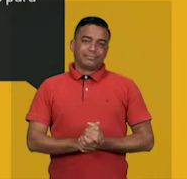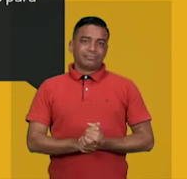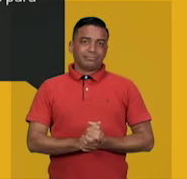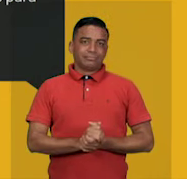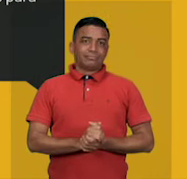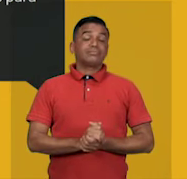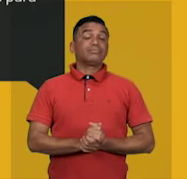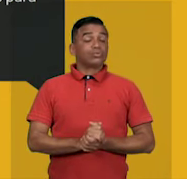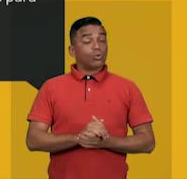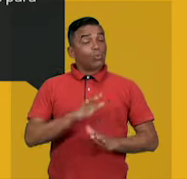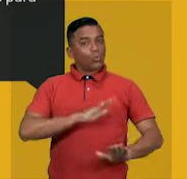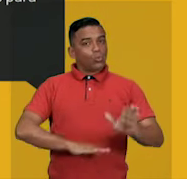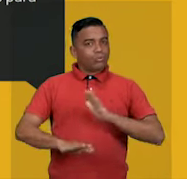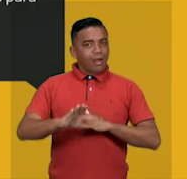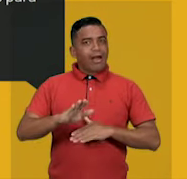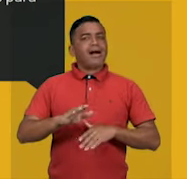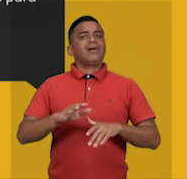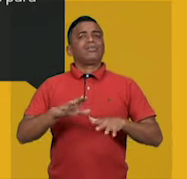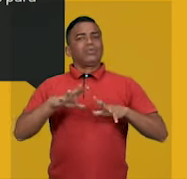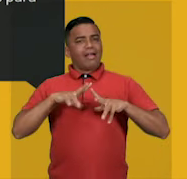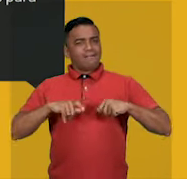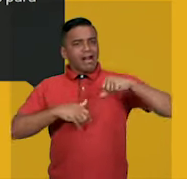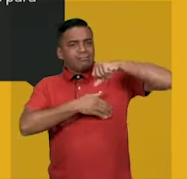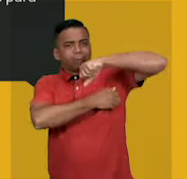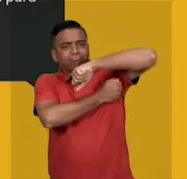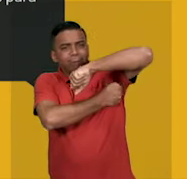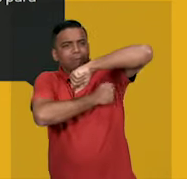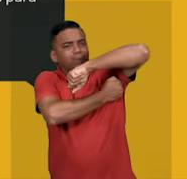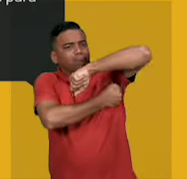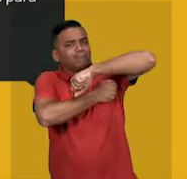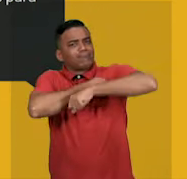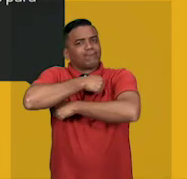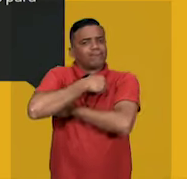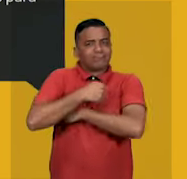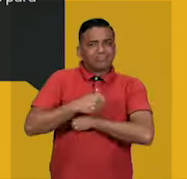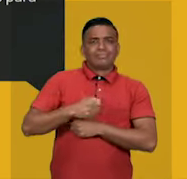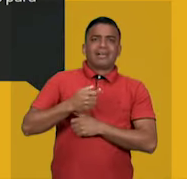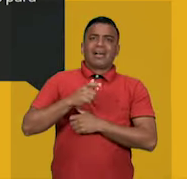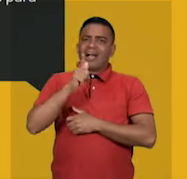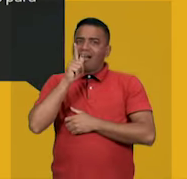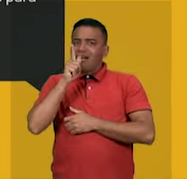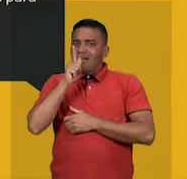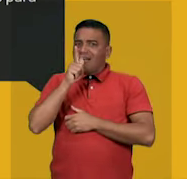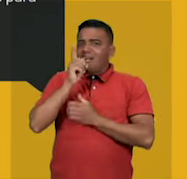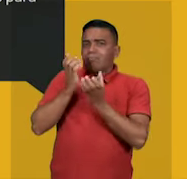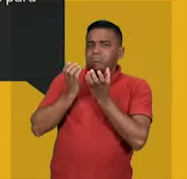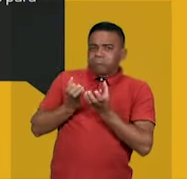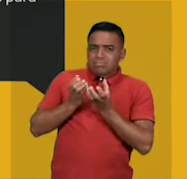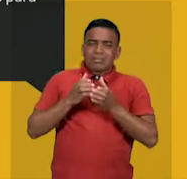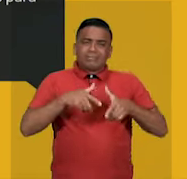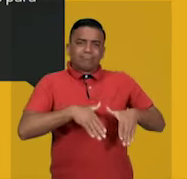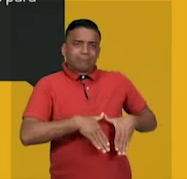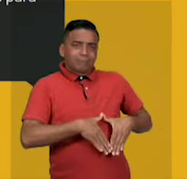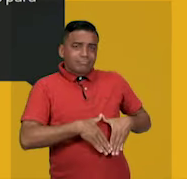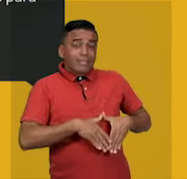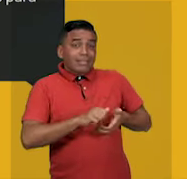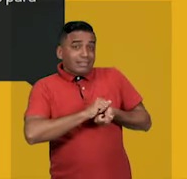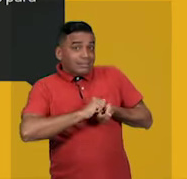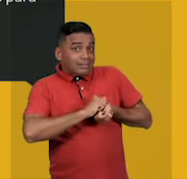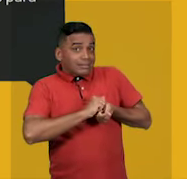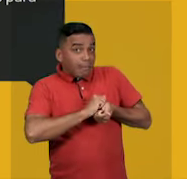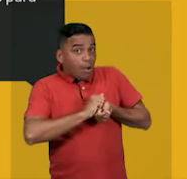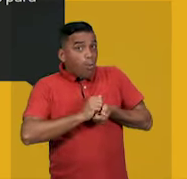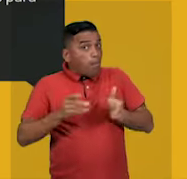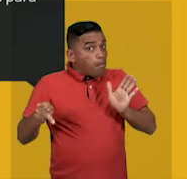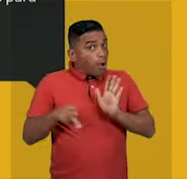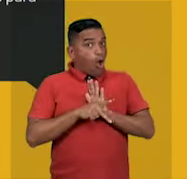Cuidados como lavar bem as axilas, virilhas e genitais com água e sabonete neutro, secar bem a